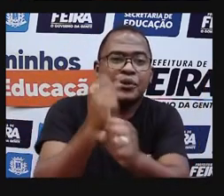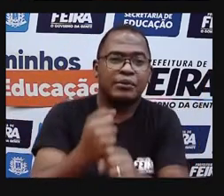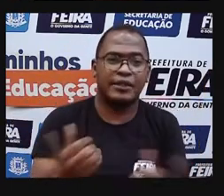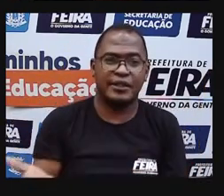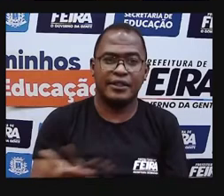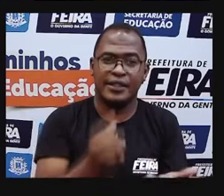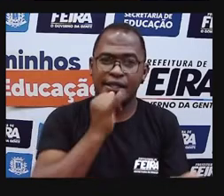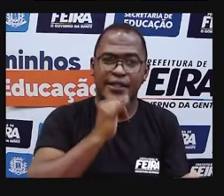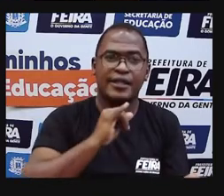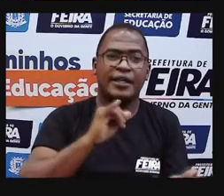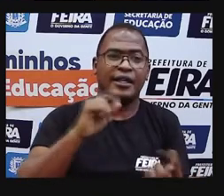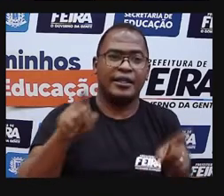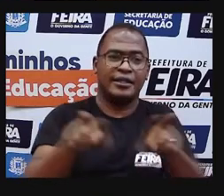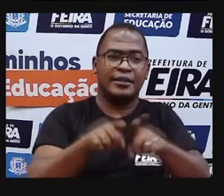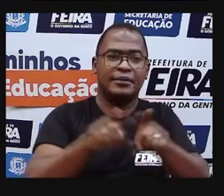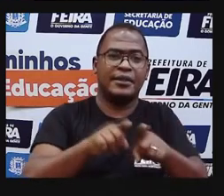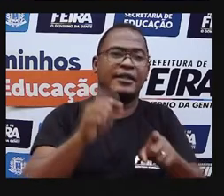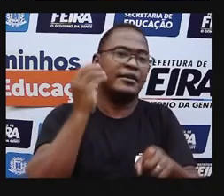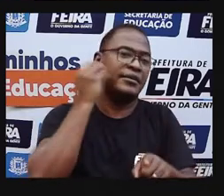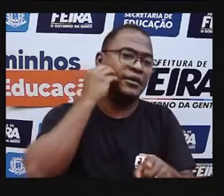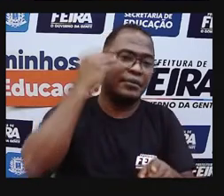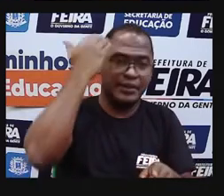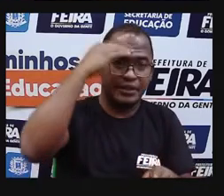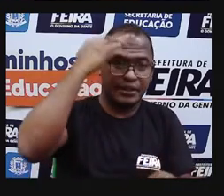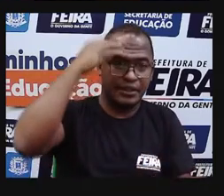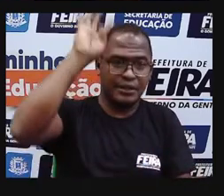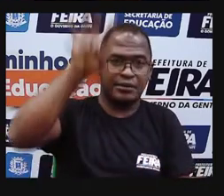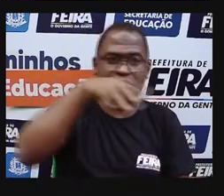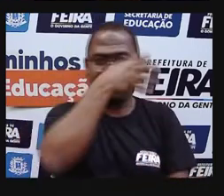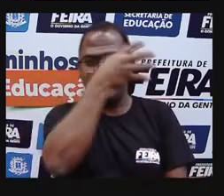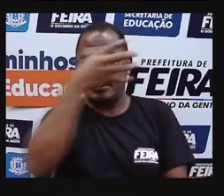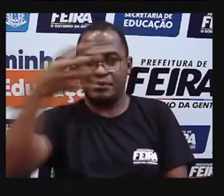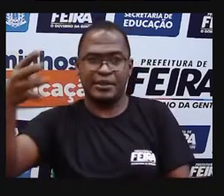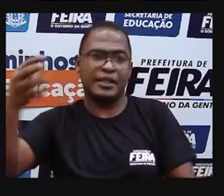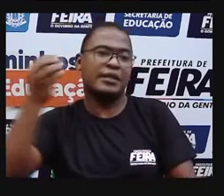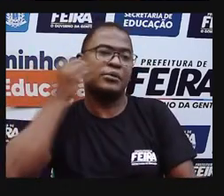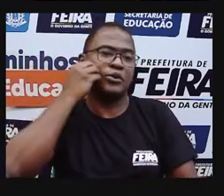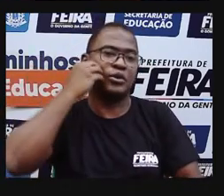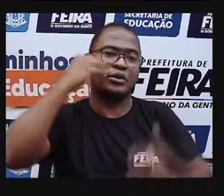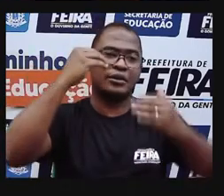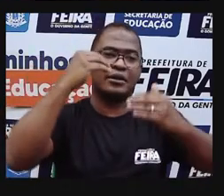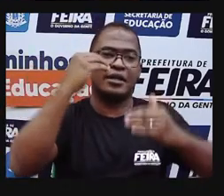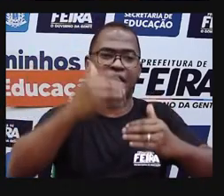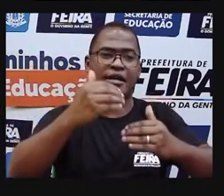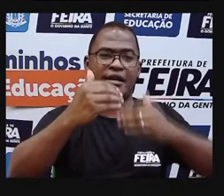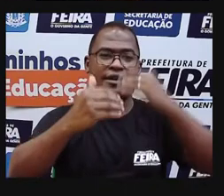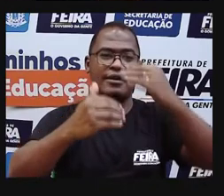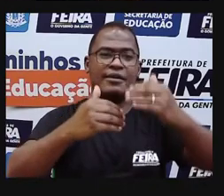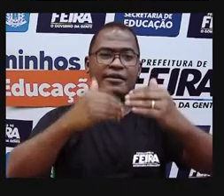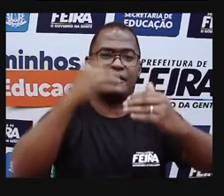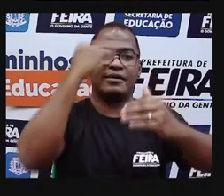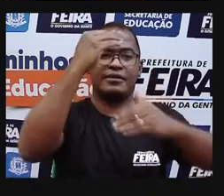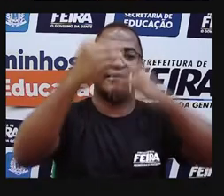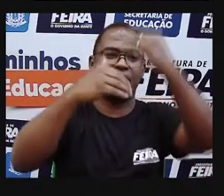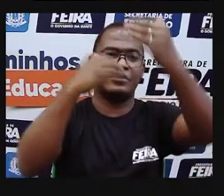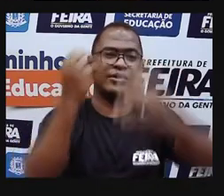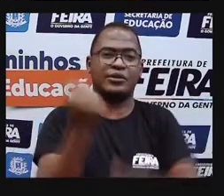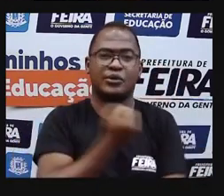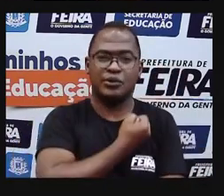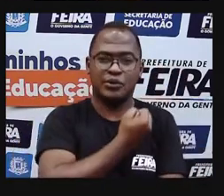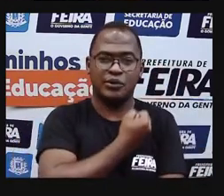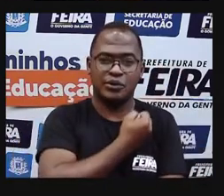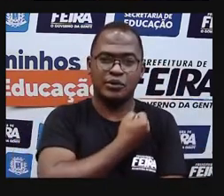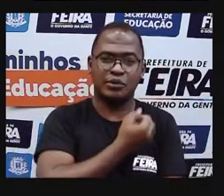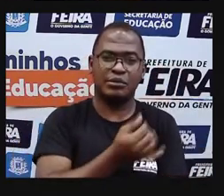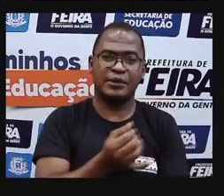noções de quantidade. Então, essas foram as nossas aulas anteriores. E eu mostrei para vocês também que, assim como as letras,